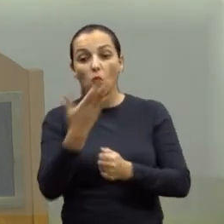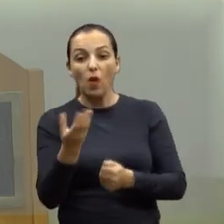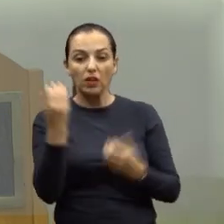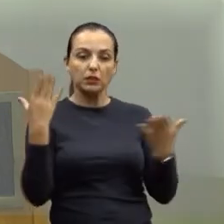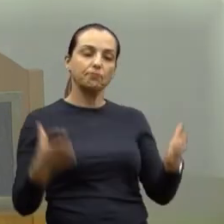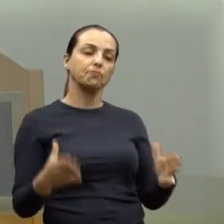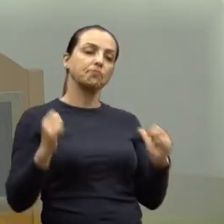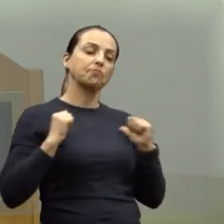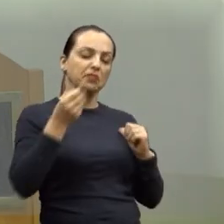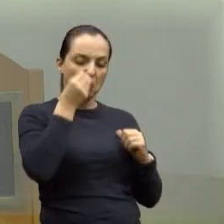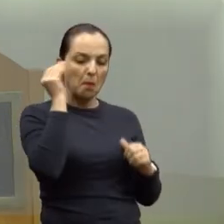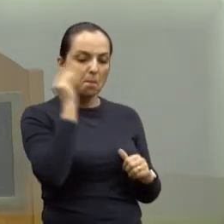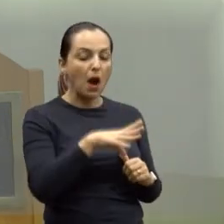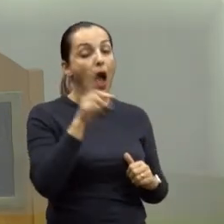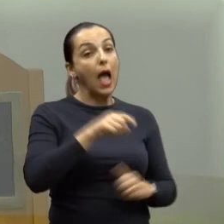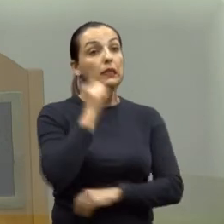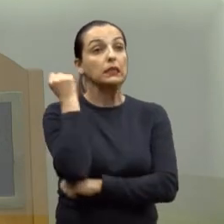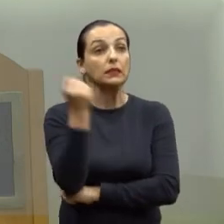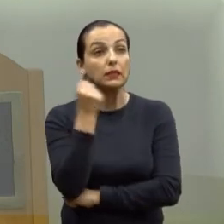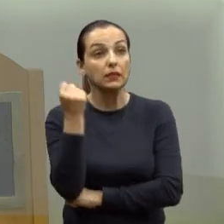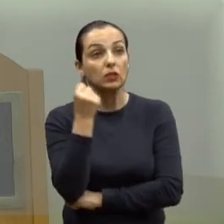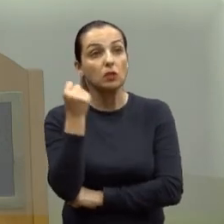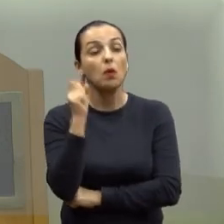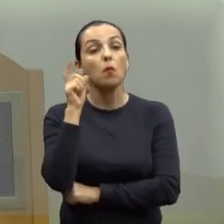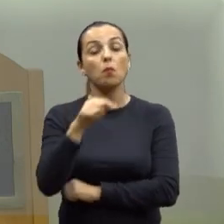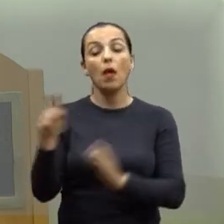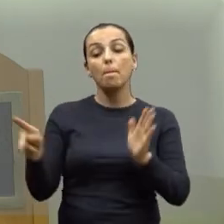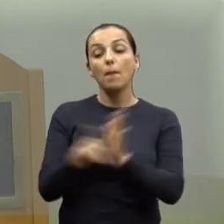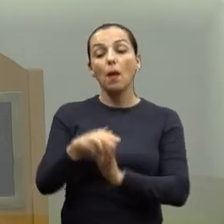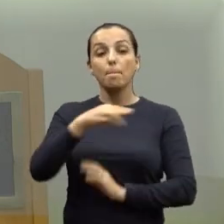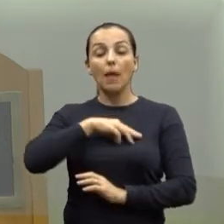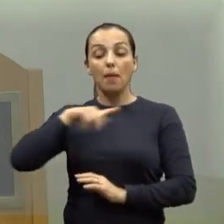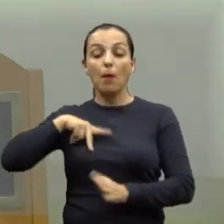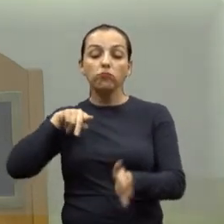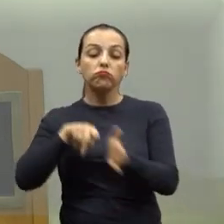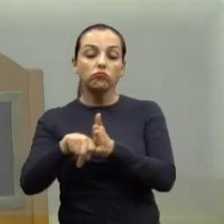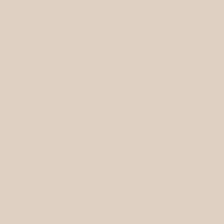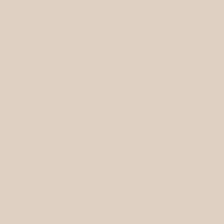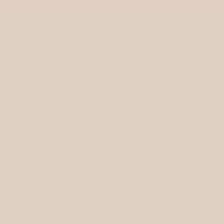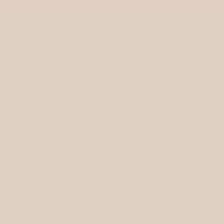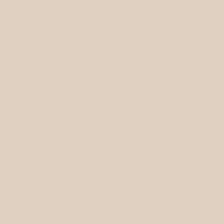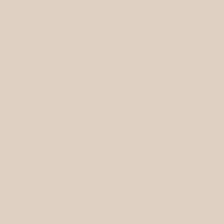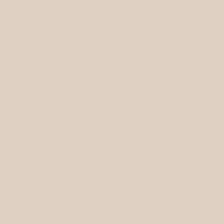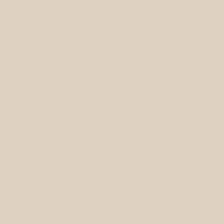grave, é no mínimo coisa para o Ministério Público. Obrigada, pessoal. É isso.